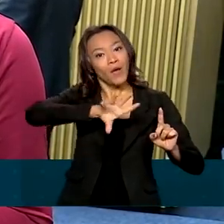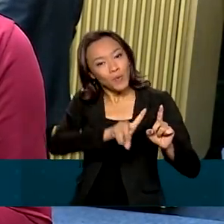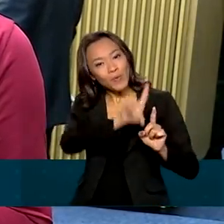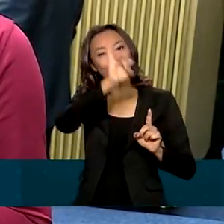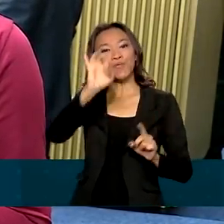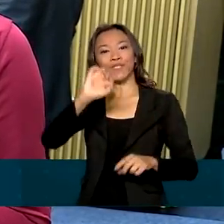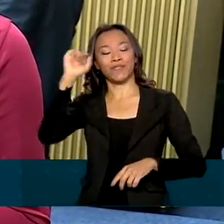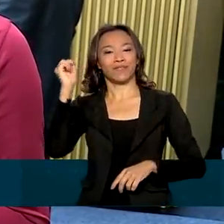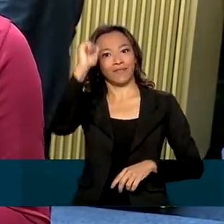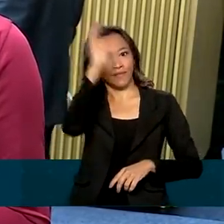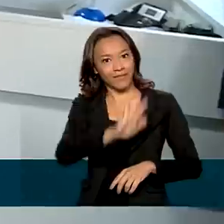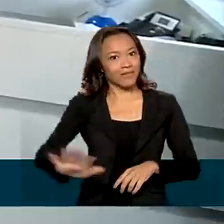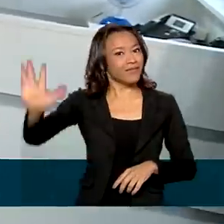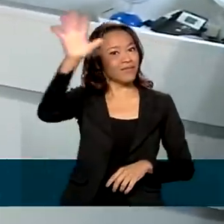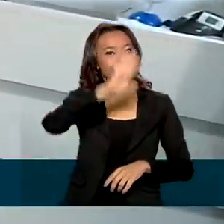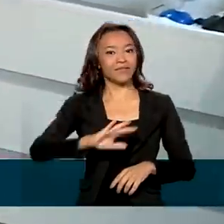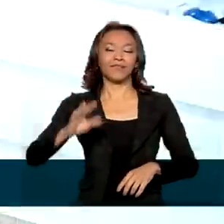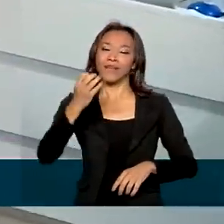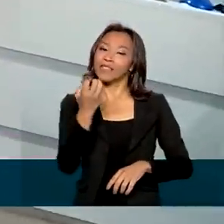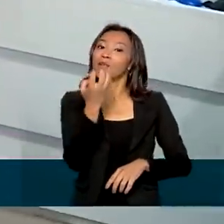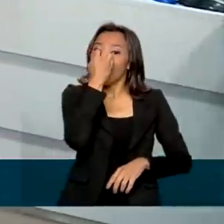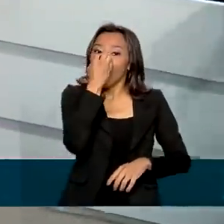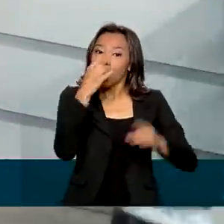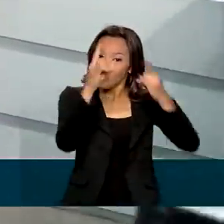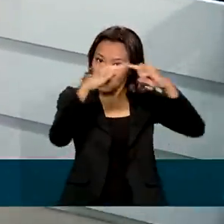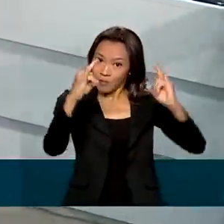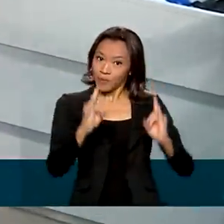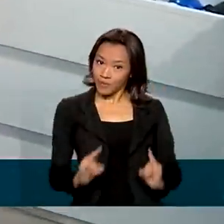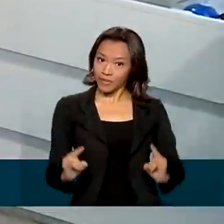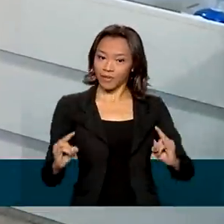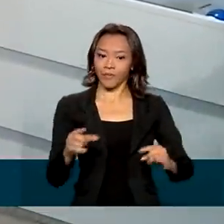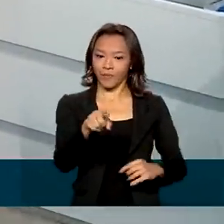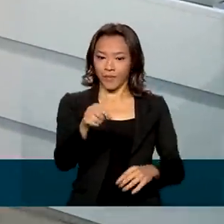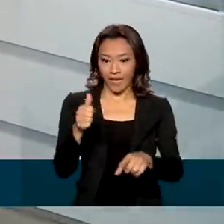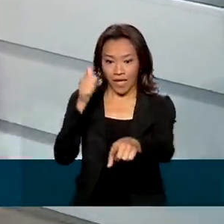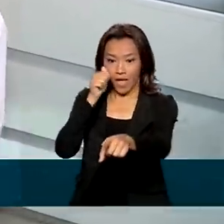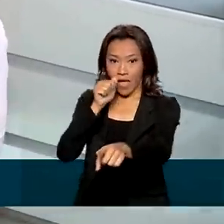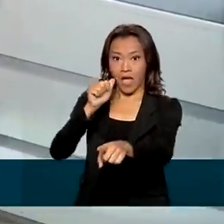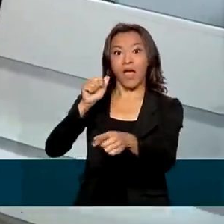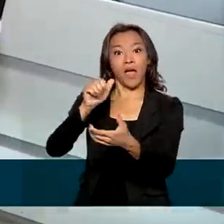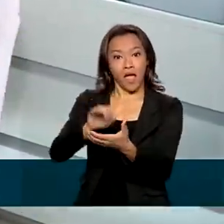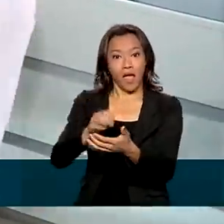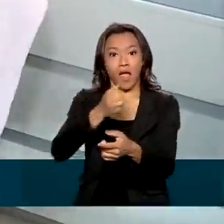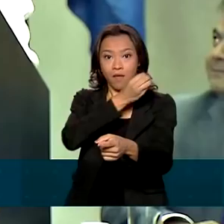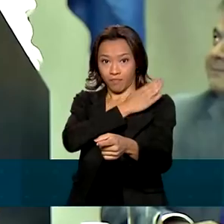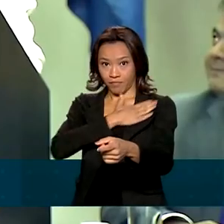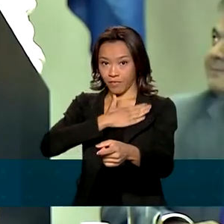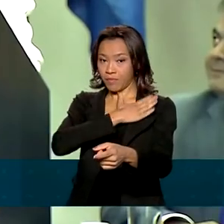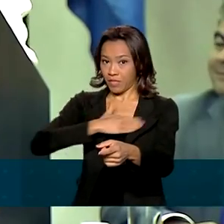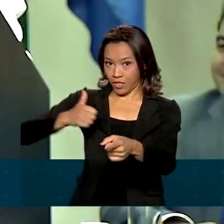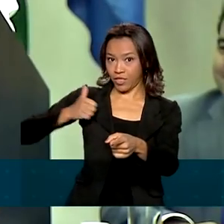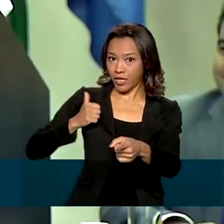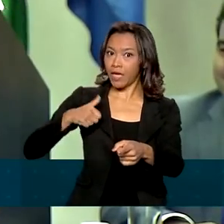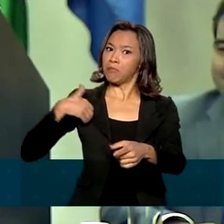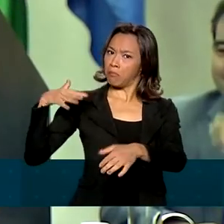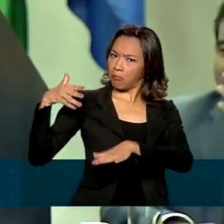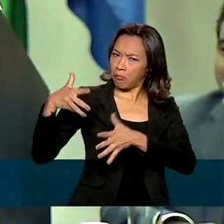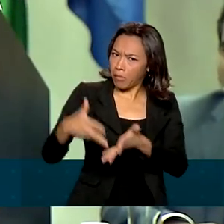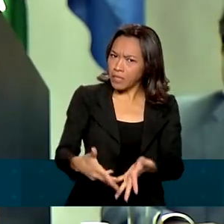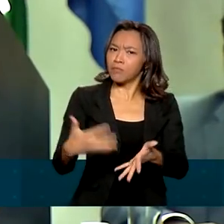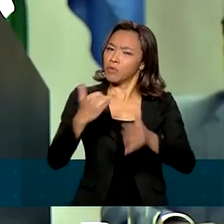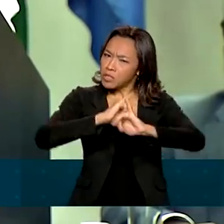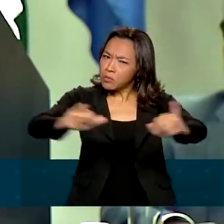o Dia Nacional do Circo. A primeira-dama, Michele Bolsonaro, participou do lançamento da campanha e destacou a